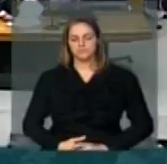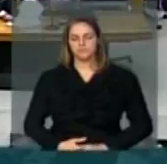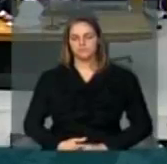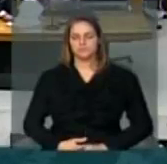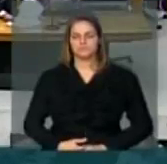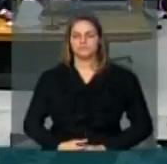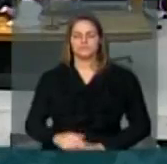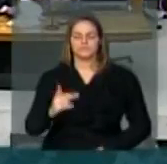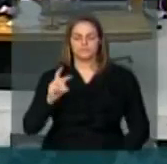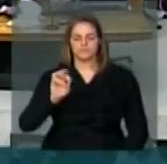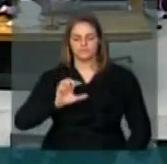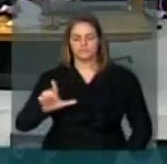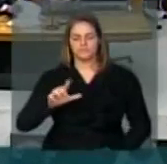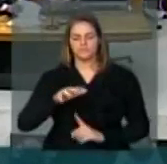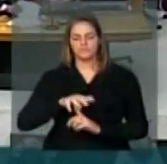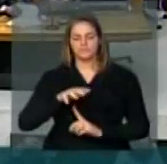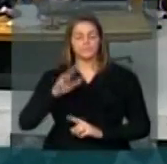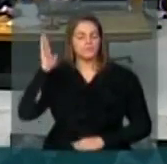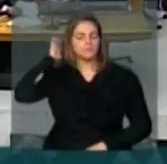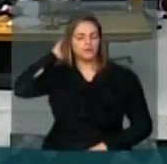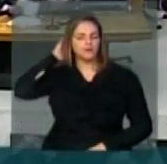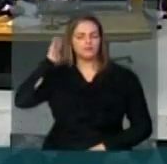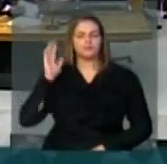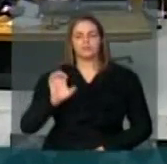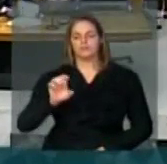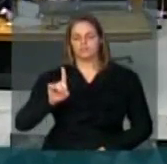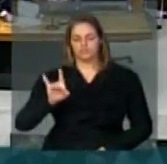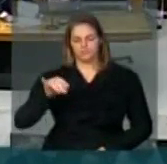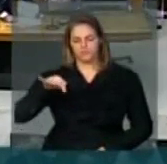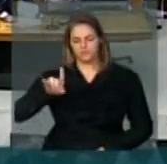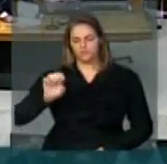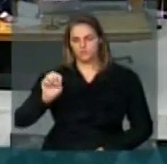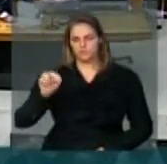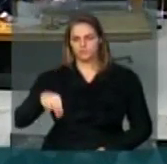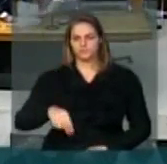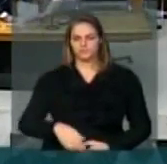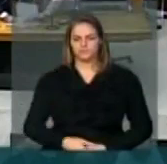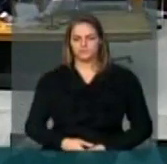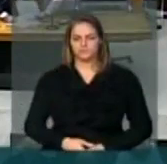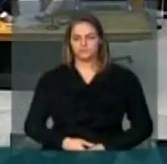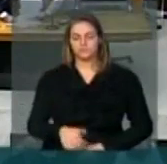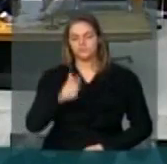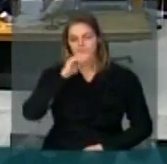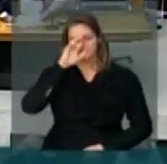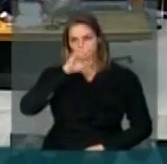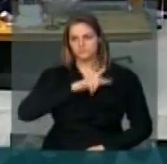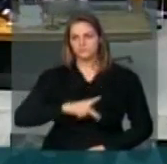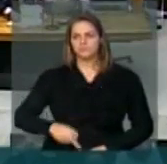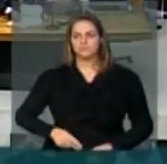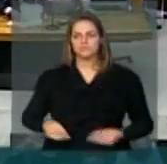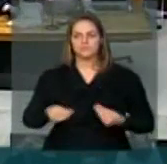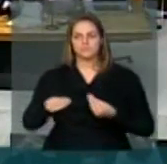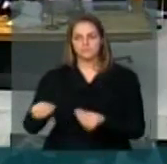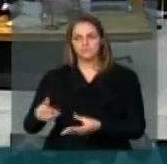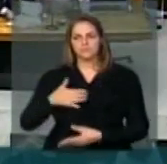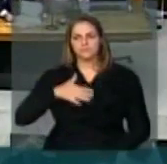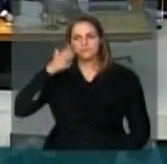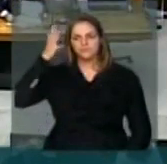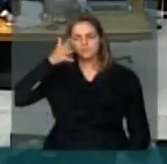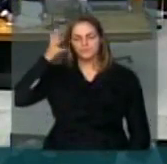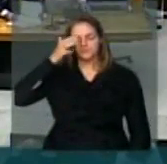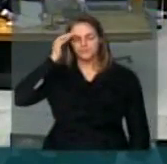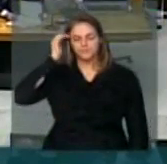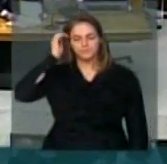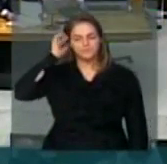Pessoal do Pará, nova deputada Edmilson Rodrigues, um minuto, depois Hélio Leite. Presidente, eu peço que dê como lido uma